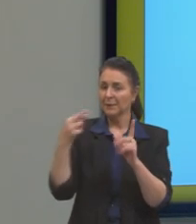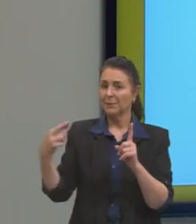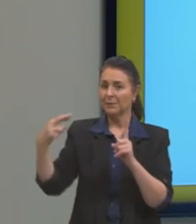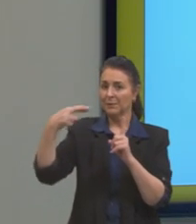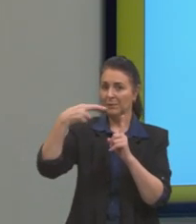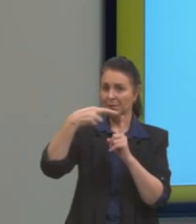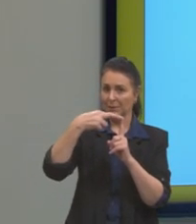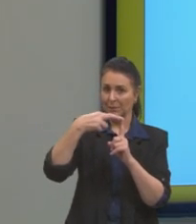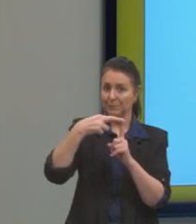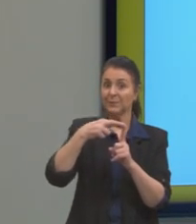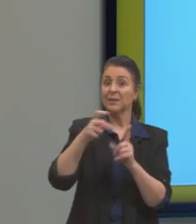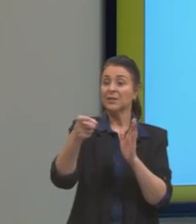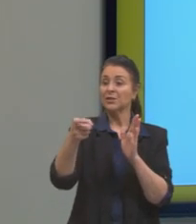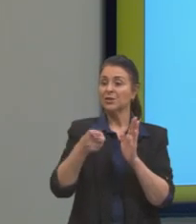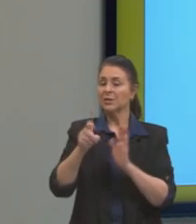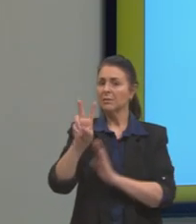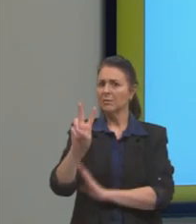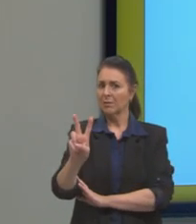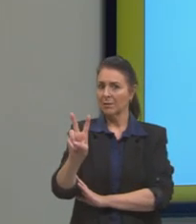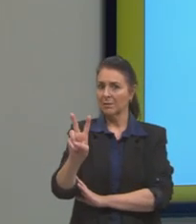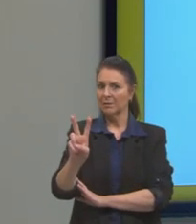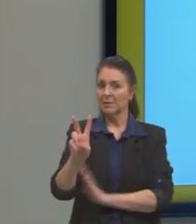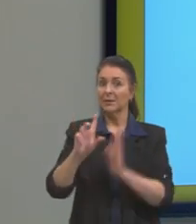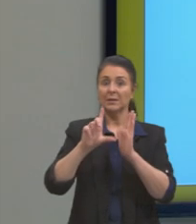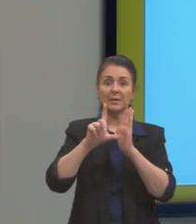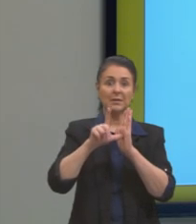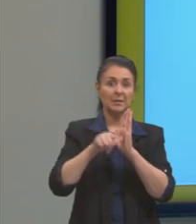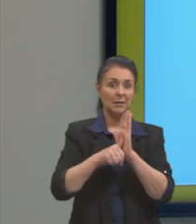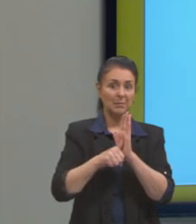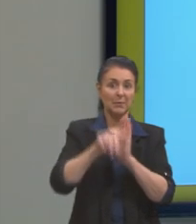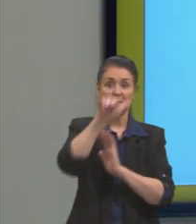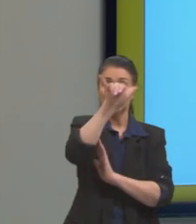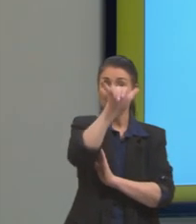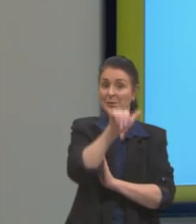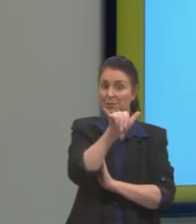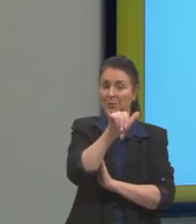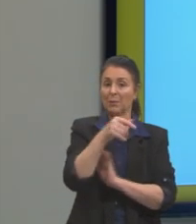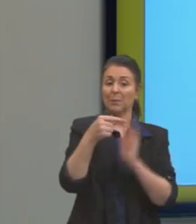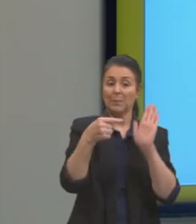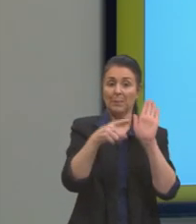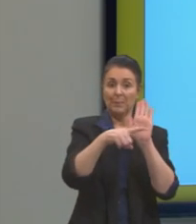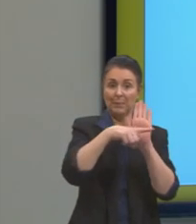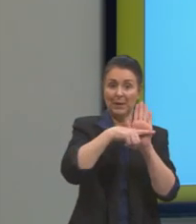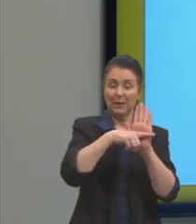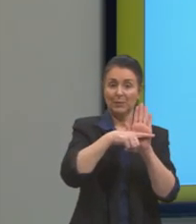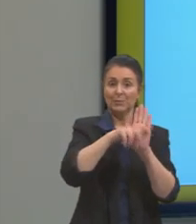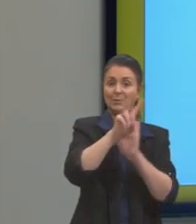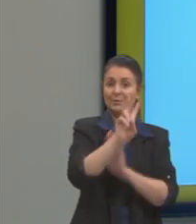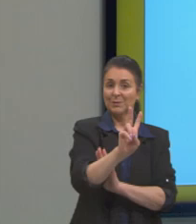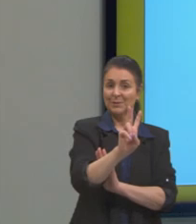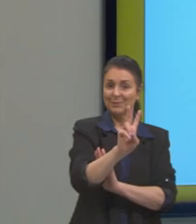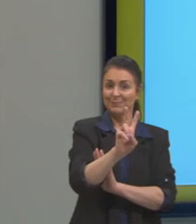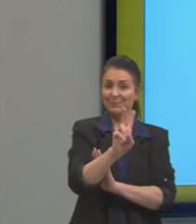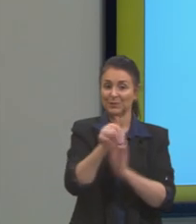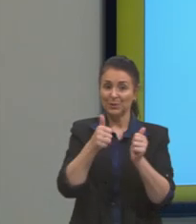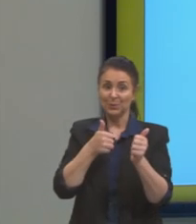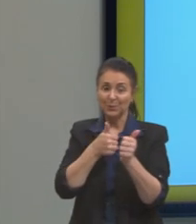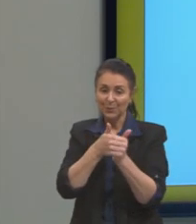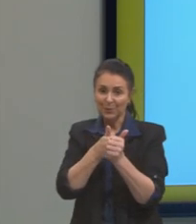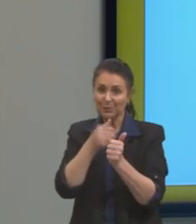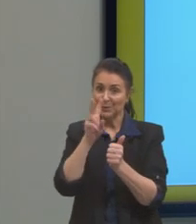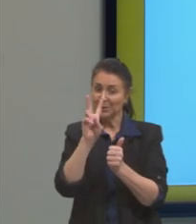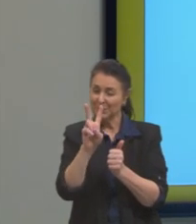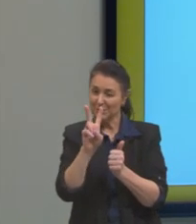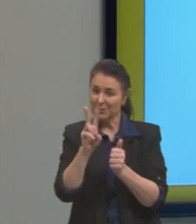quando X é 2 e depois o referencial quando Y é menos 2. A partir do encontro dessas duas referências, eu marco,